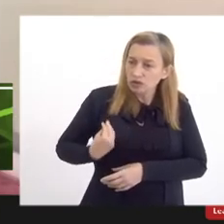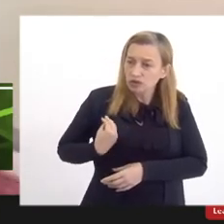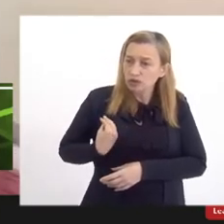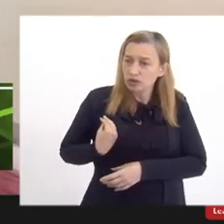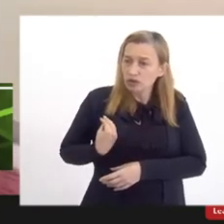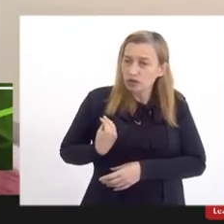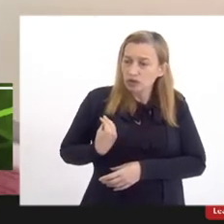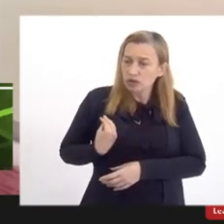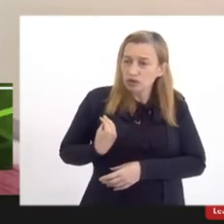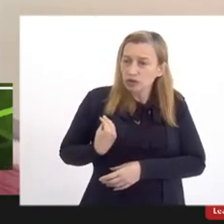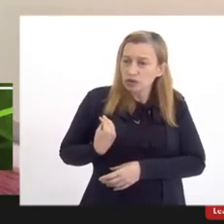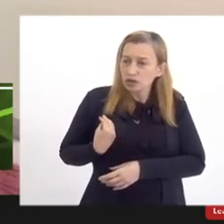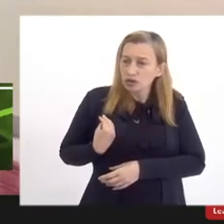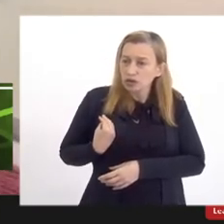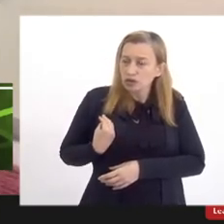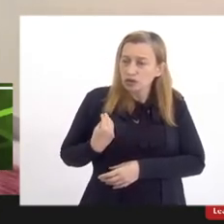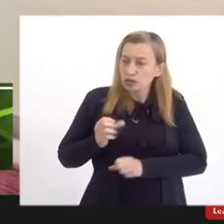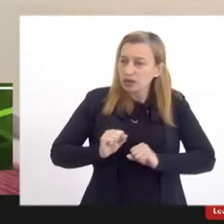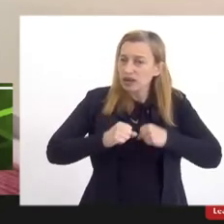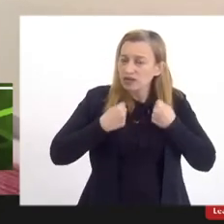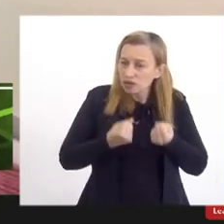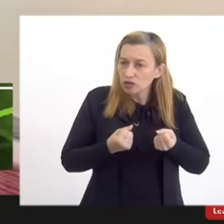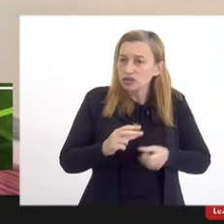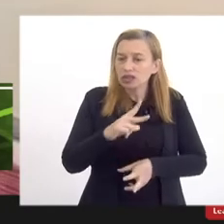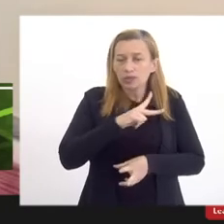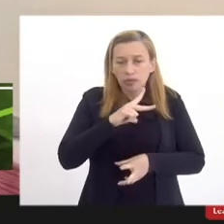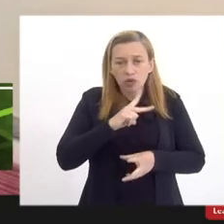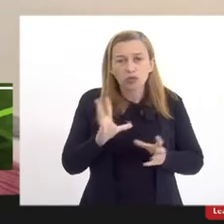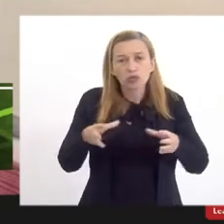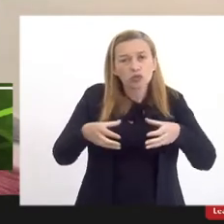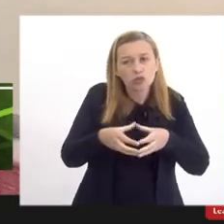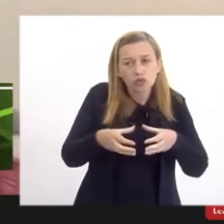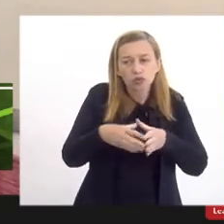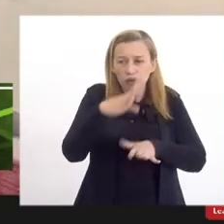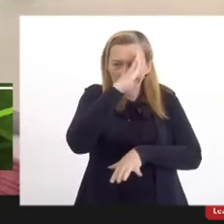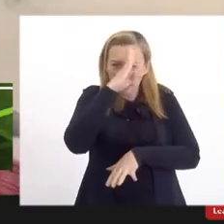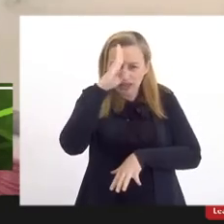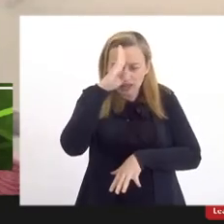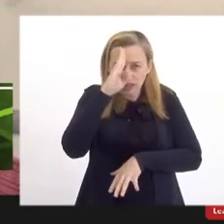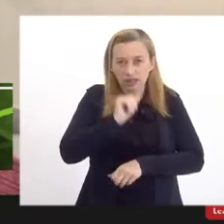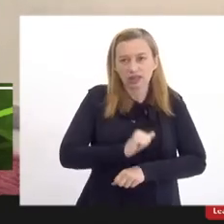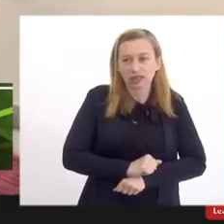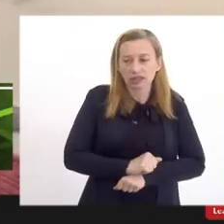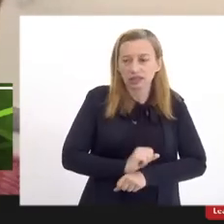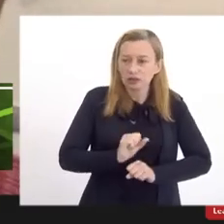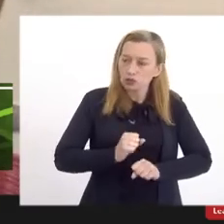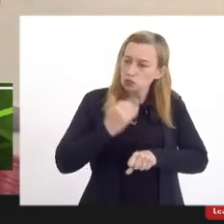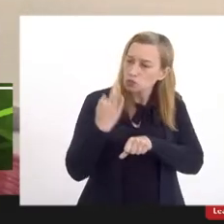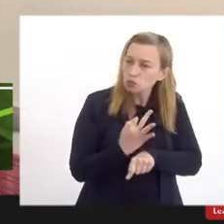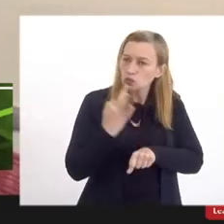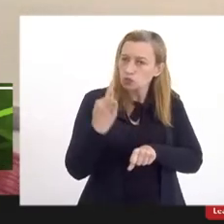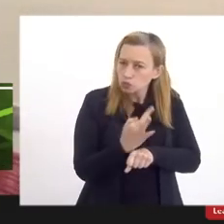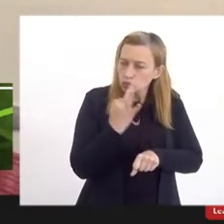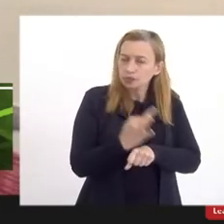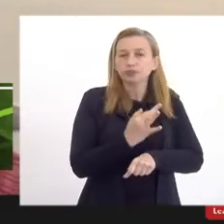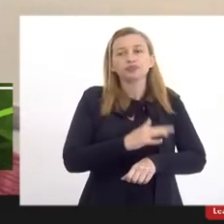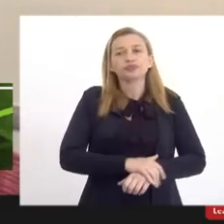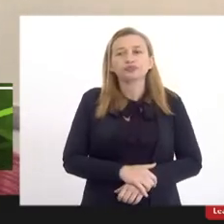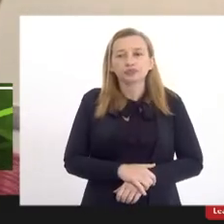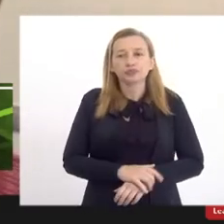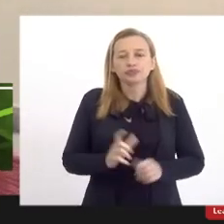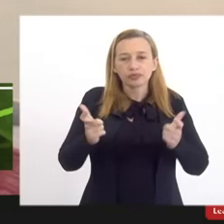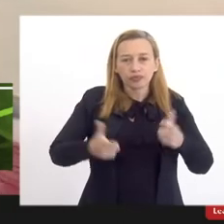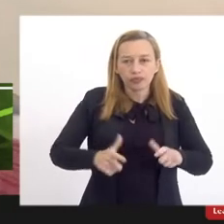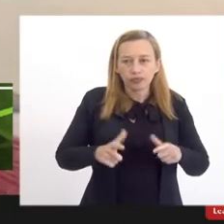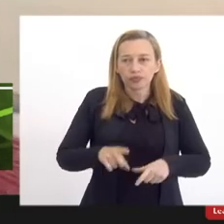única e exclusivamente pela força da sua própria comunidade acadêmica de resistir numa região